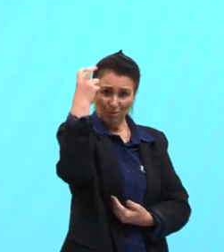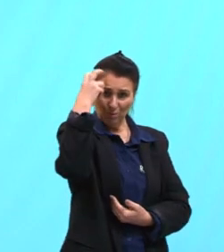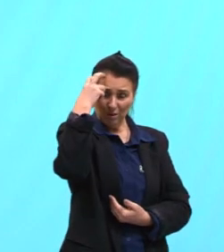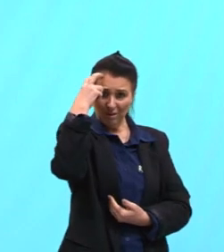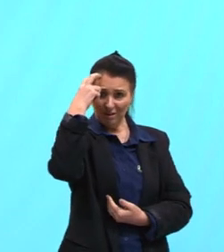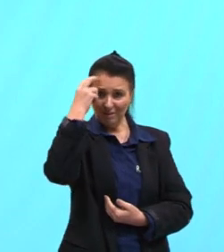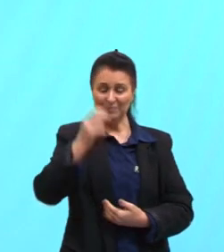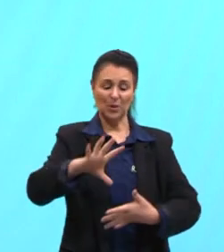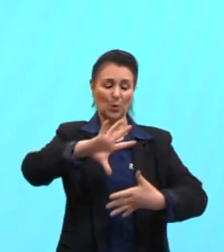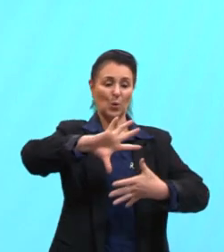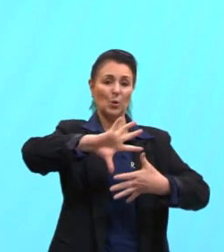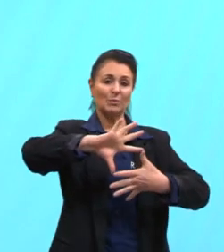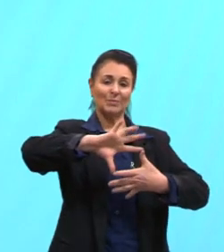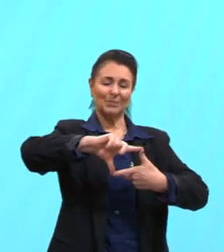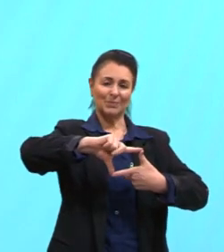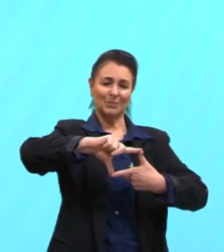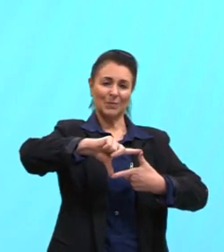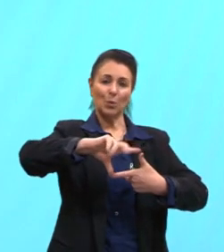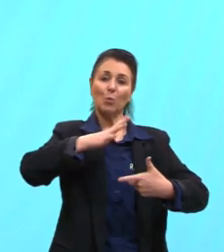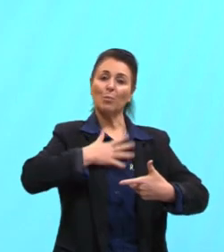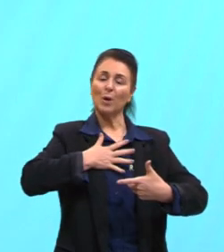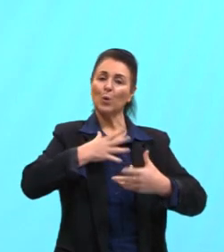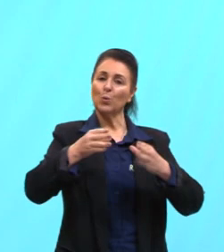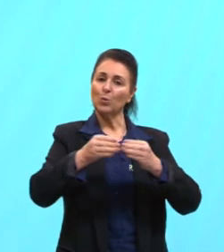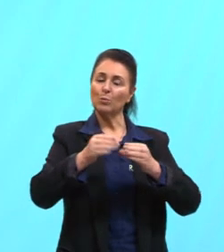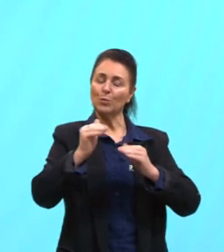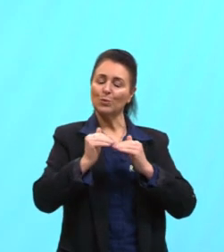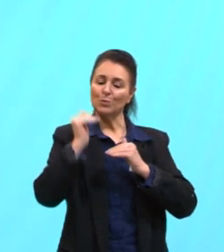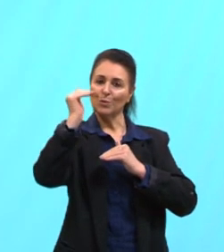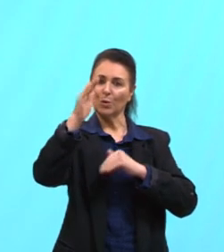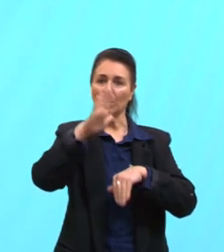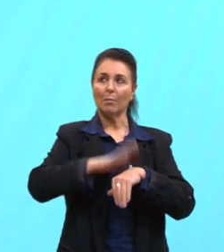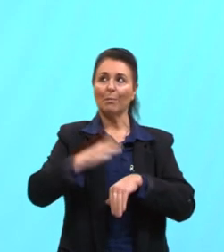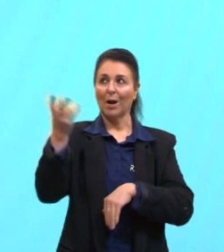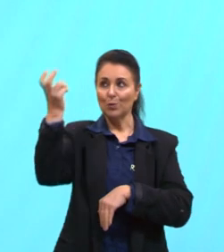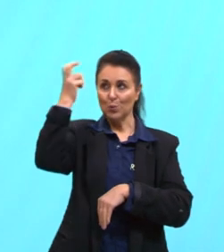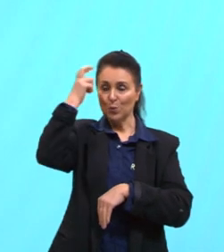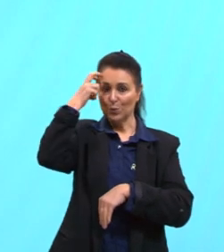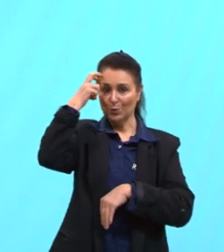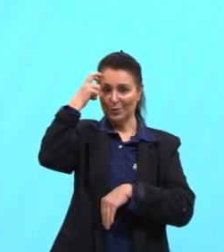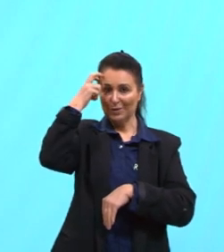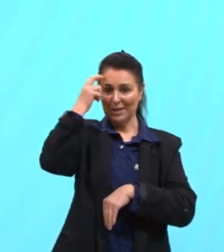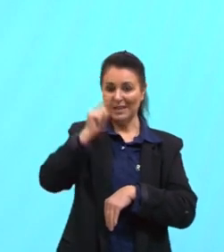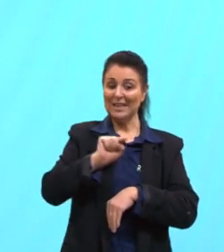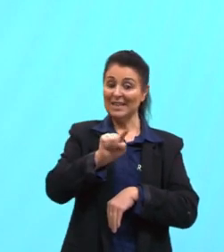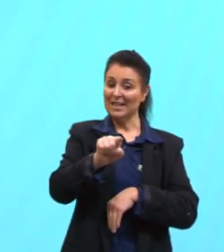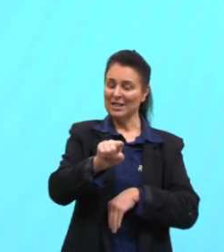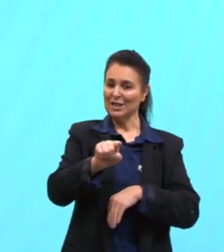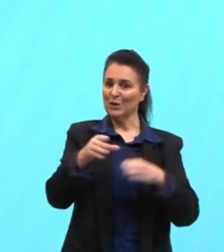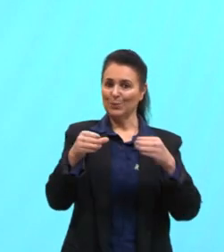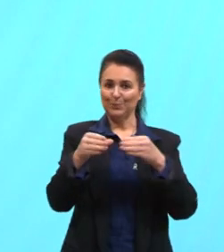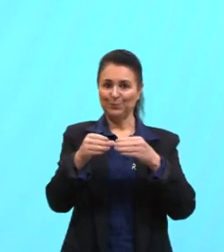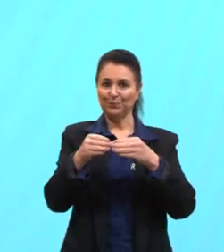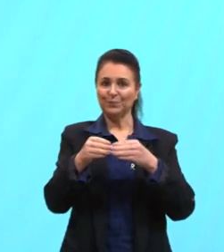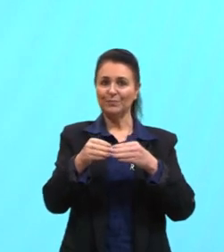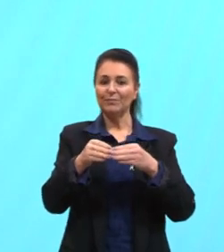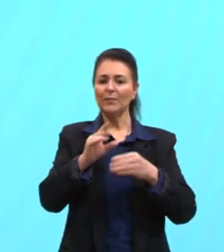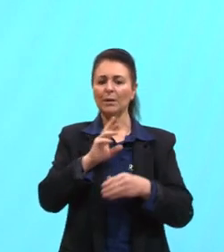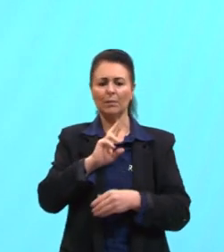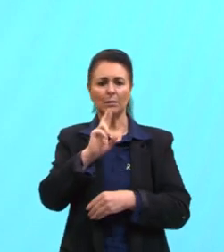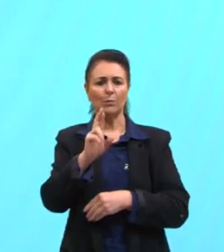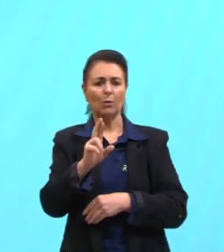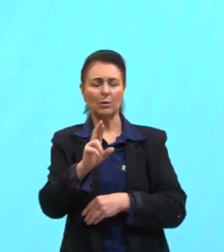o meu grupo é superior, tem mais cultura, etc. E aí o povo que é originário responde,